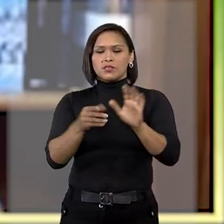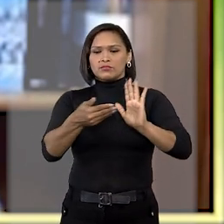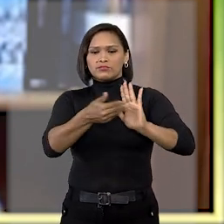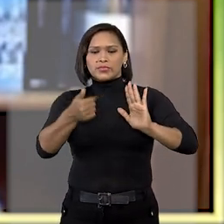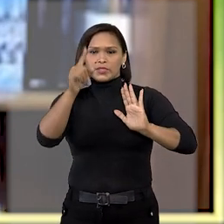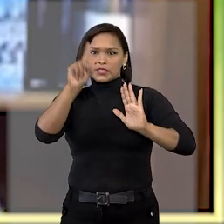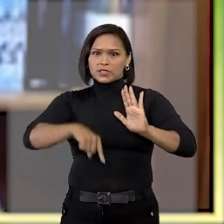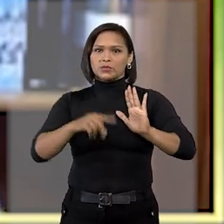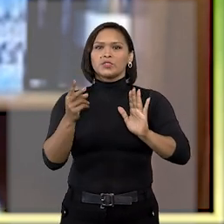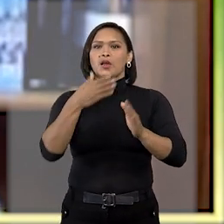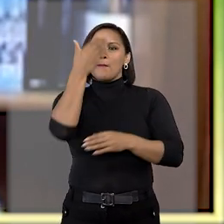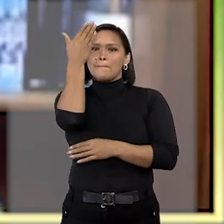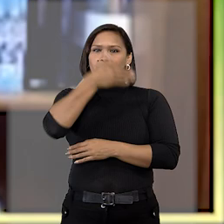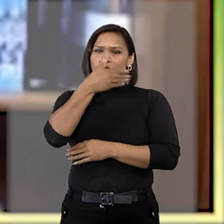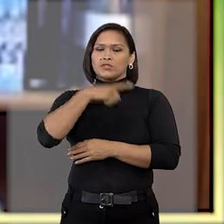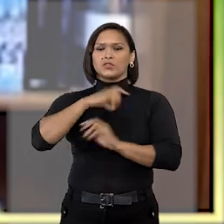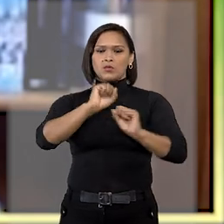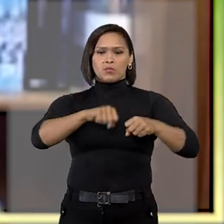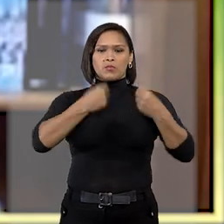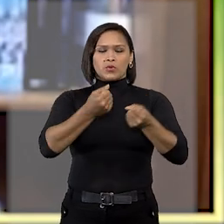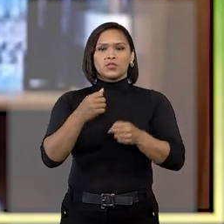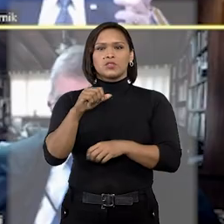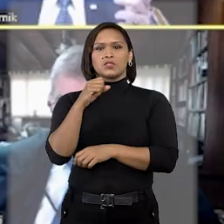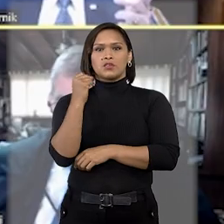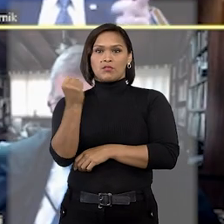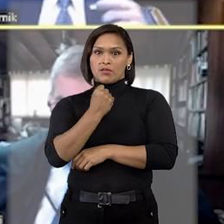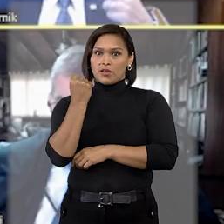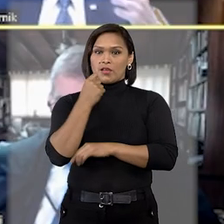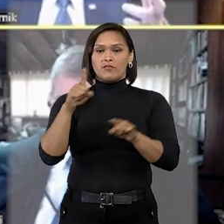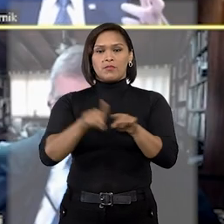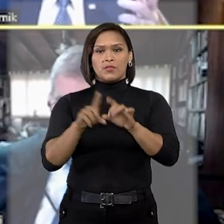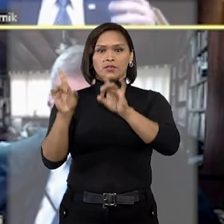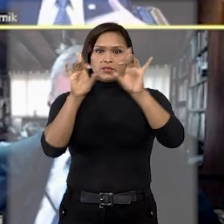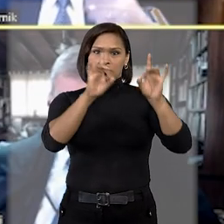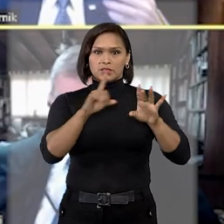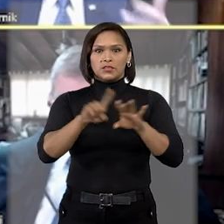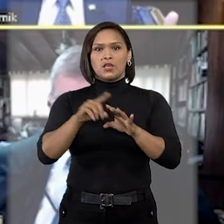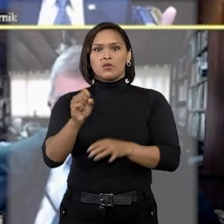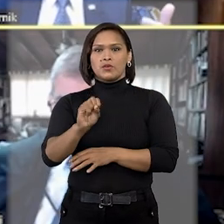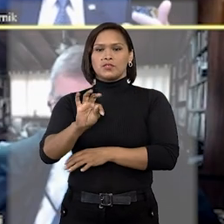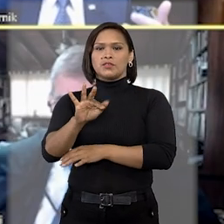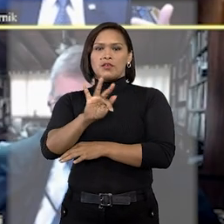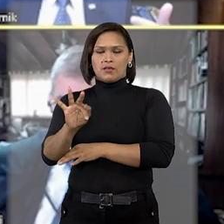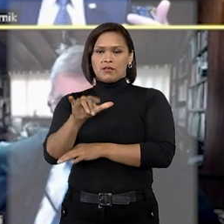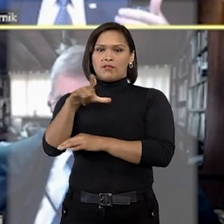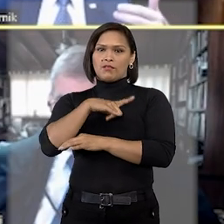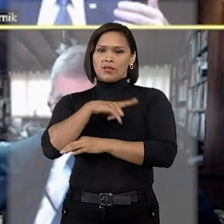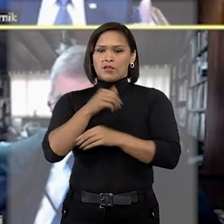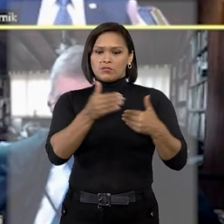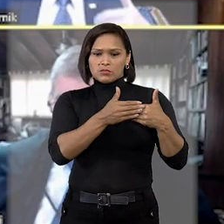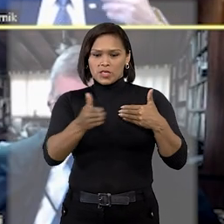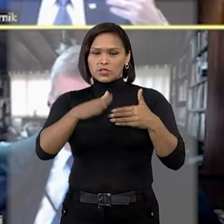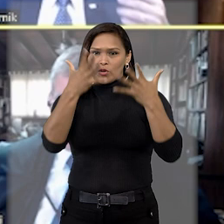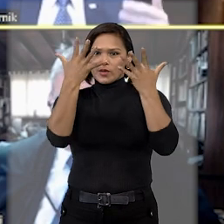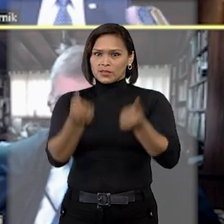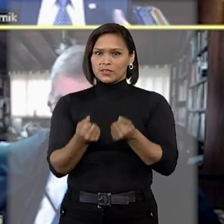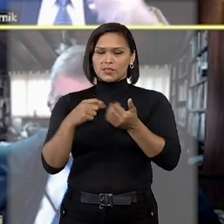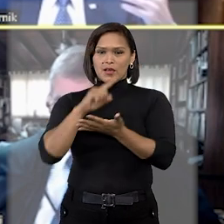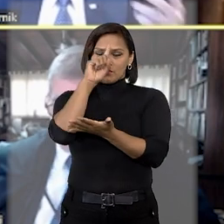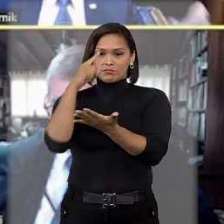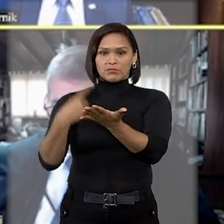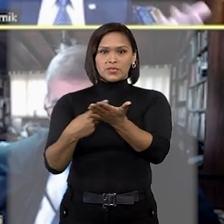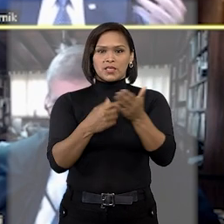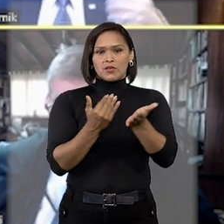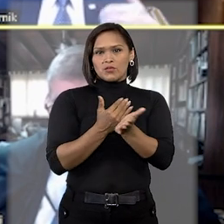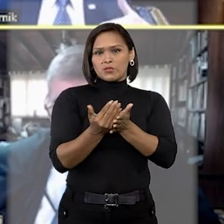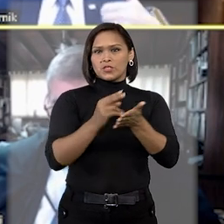dispensável a comprovação do potencial lesivo. Mas ele destacou que o Supremo Tribunal Federal passou a admitir a aplicação